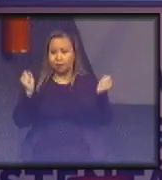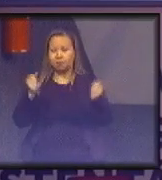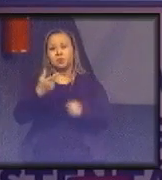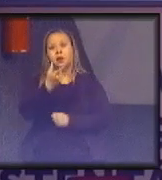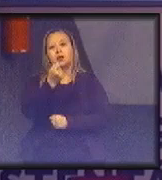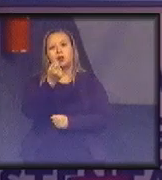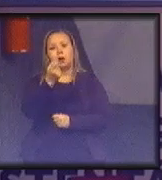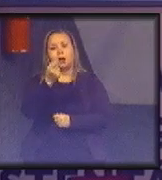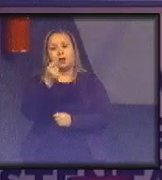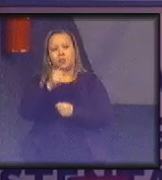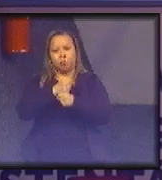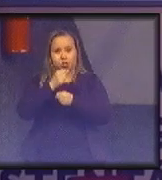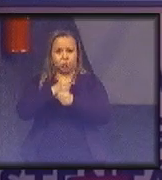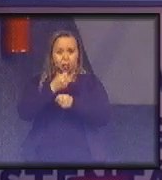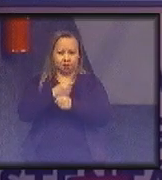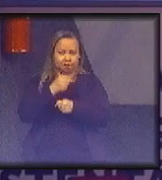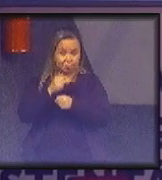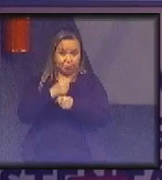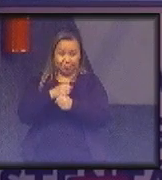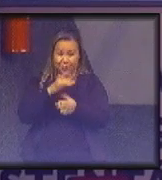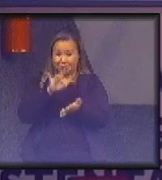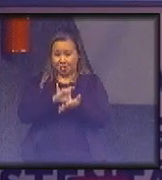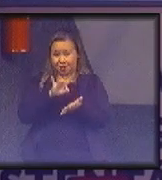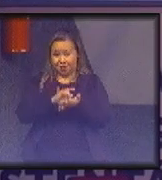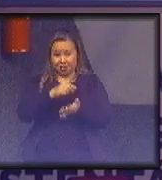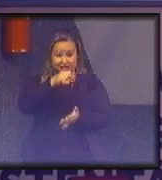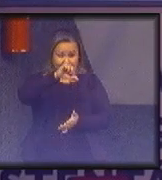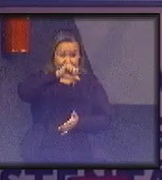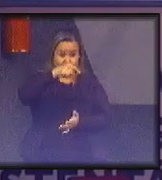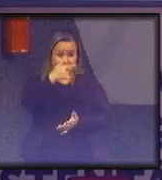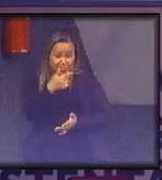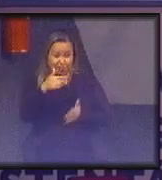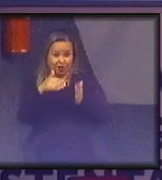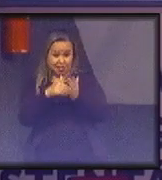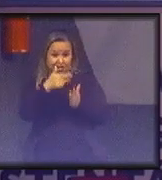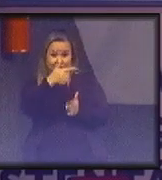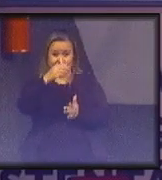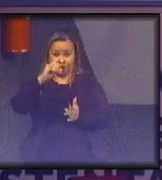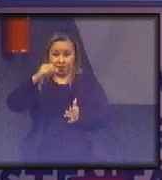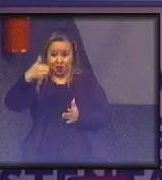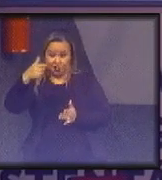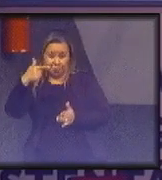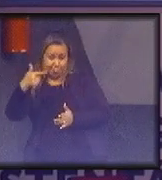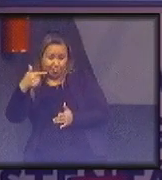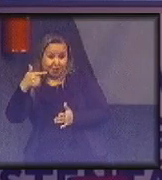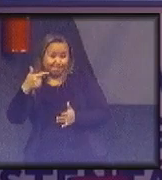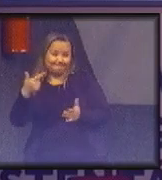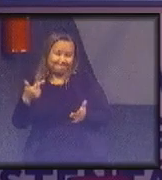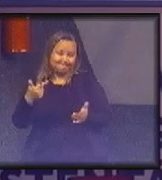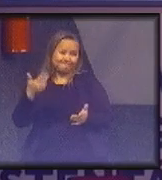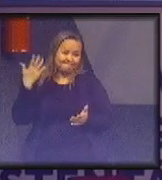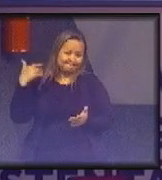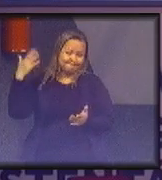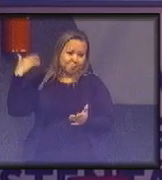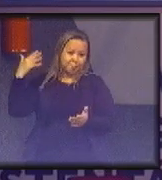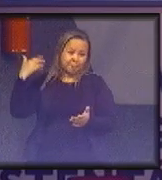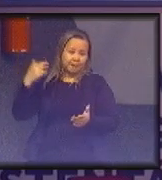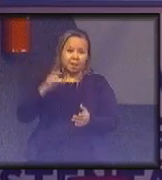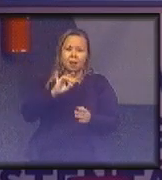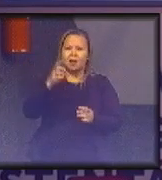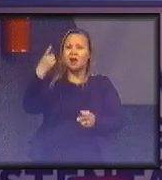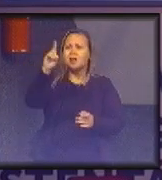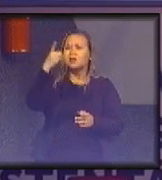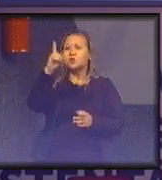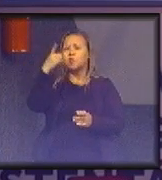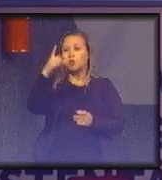anos. Na verdade, em 20 anos, entre 92 e 2012, infelizmente, eu não tenho dados mais recentes, para cada dólar de